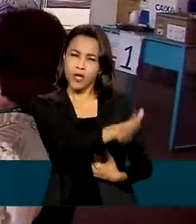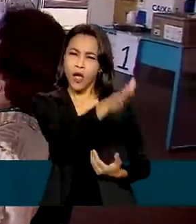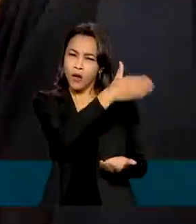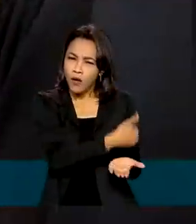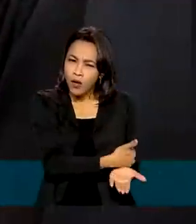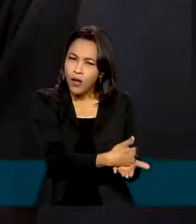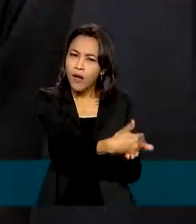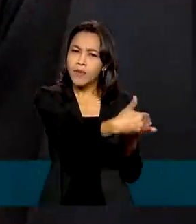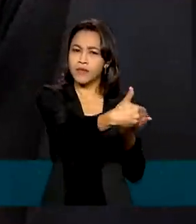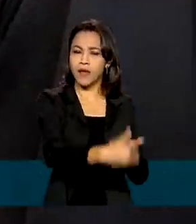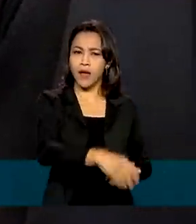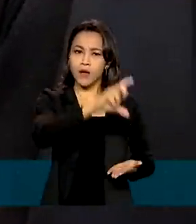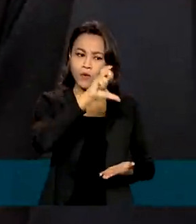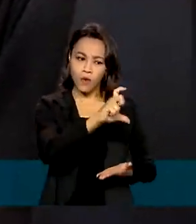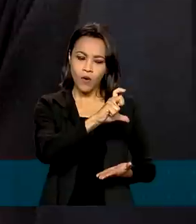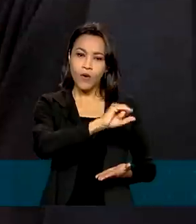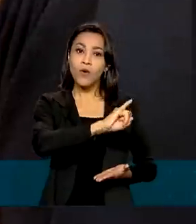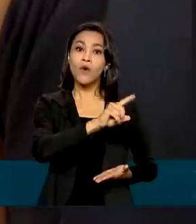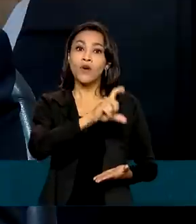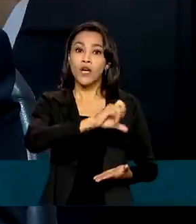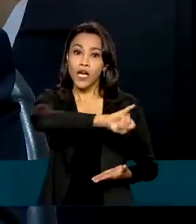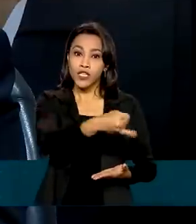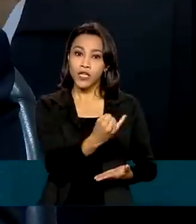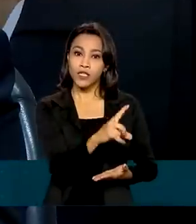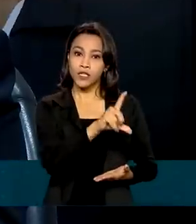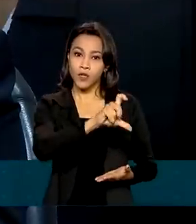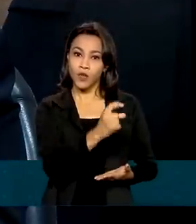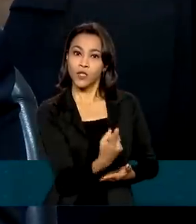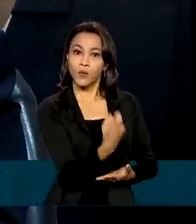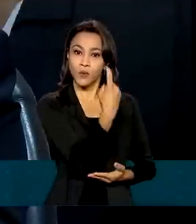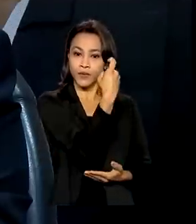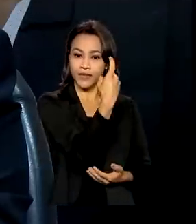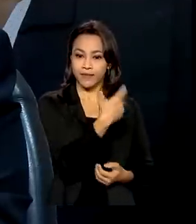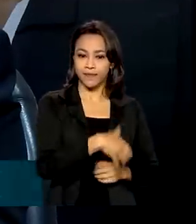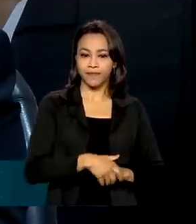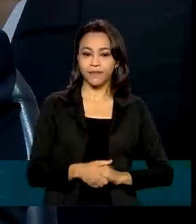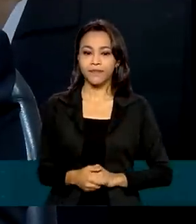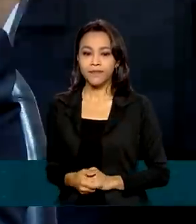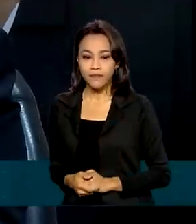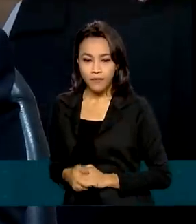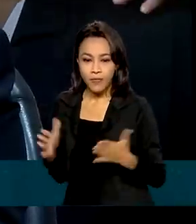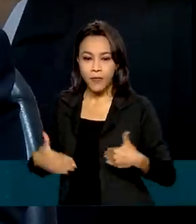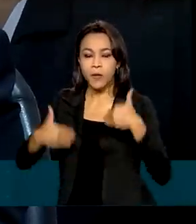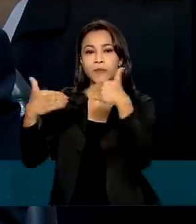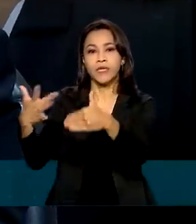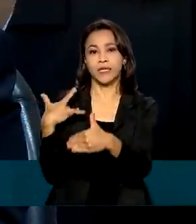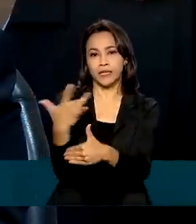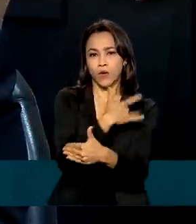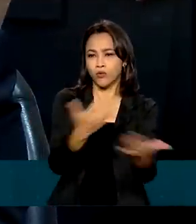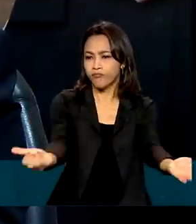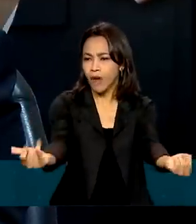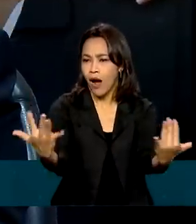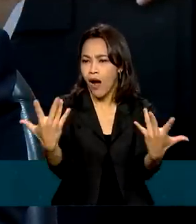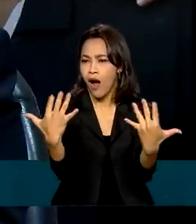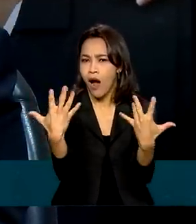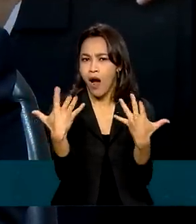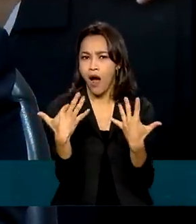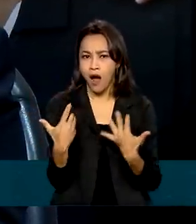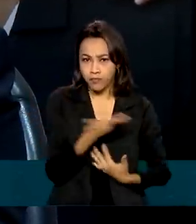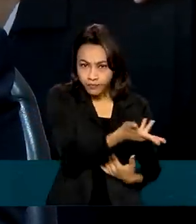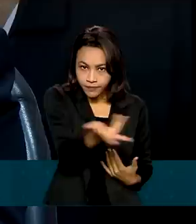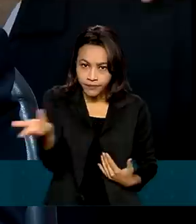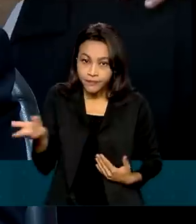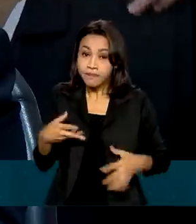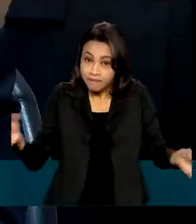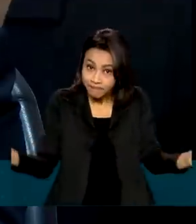vacinal com a dose única da Janssen. O Ministério da Saúde está convocando para que toda a população brasileira que está